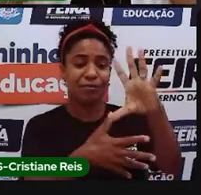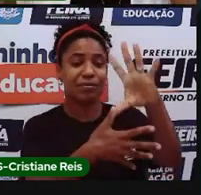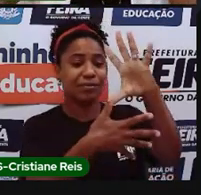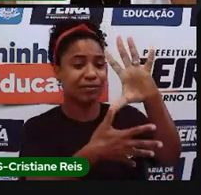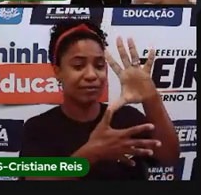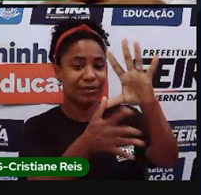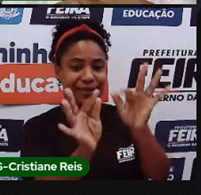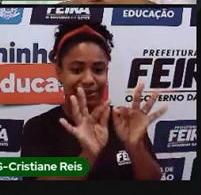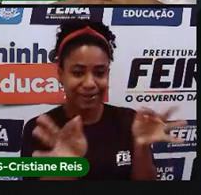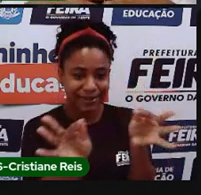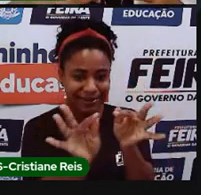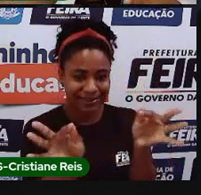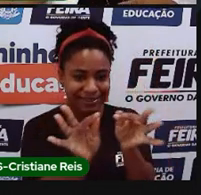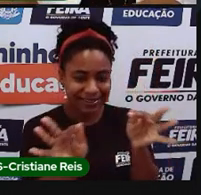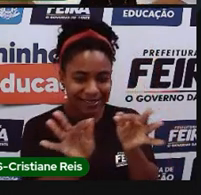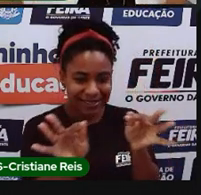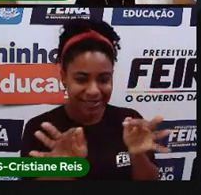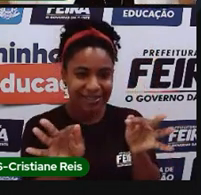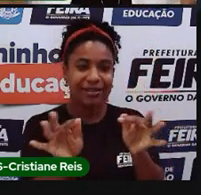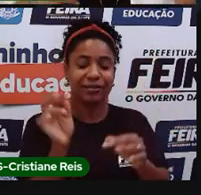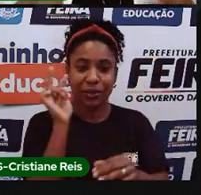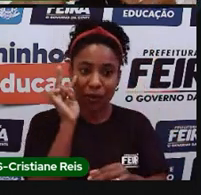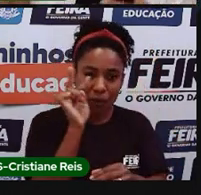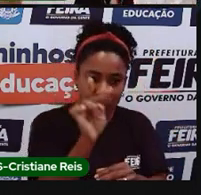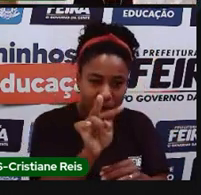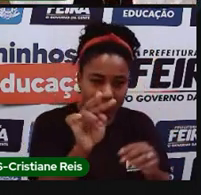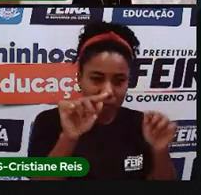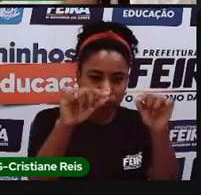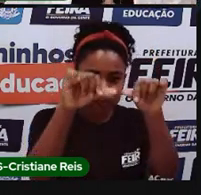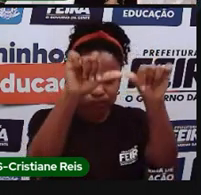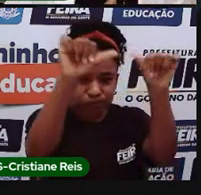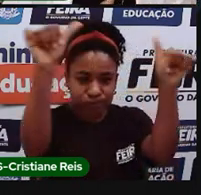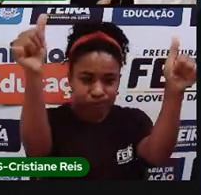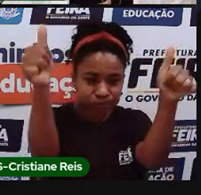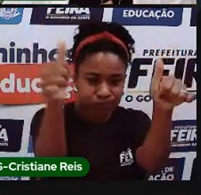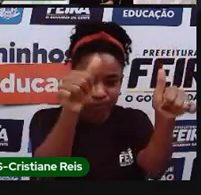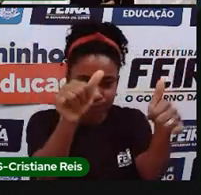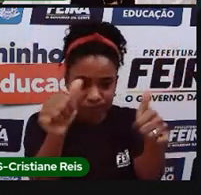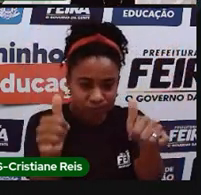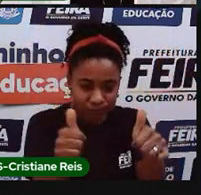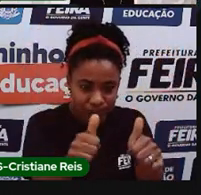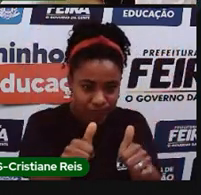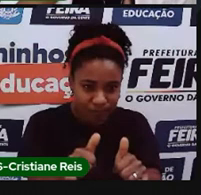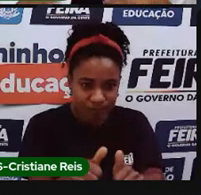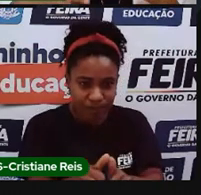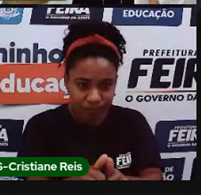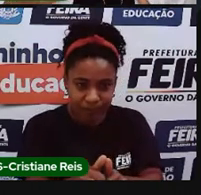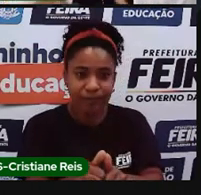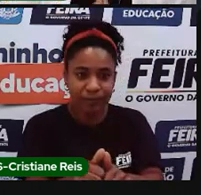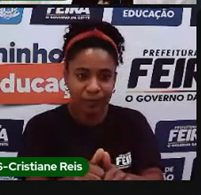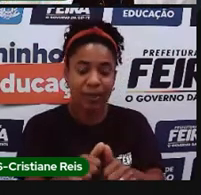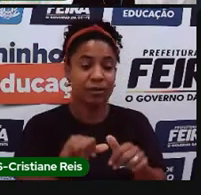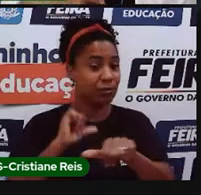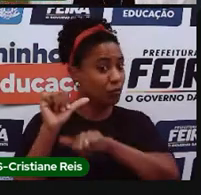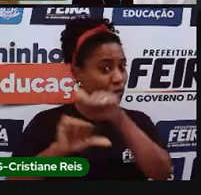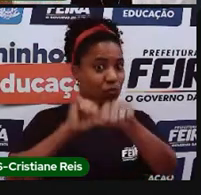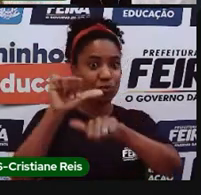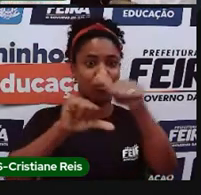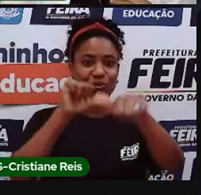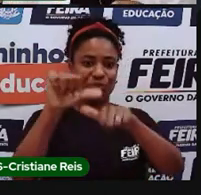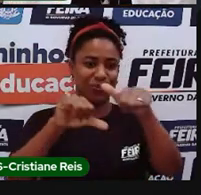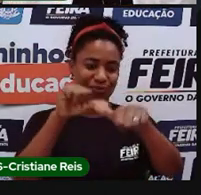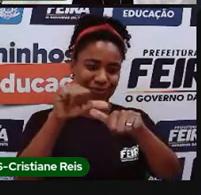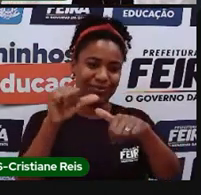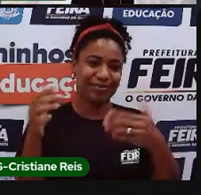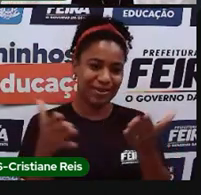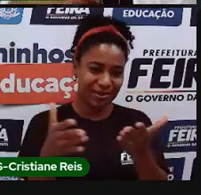A maioria deles antes eram feitos olhando, né, o lugar, como eu falei, né, na aula anterior. Mas hoje elas já evoluíram, né, que já